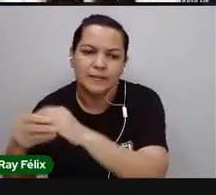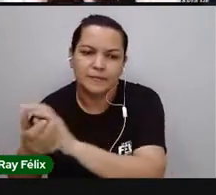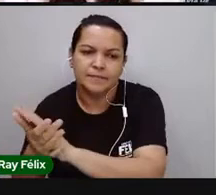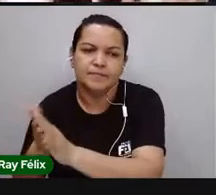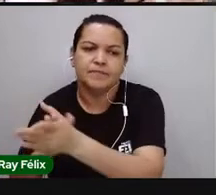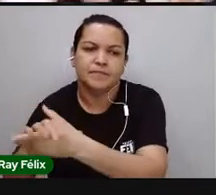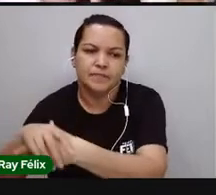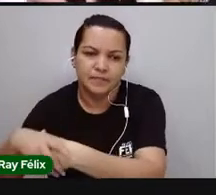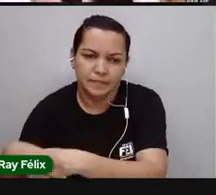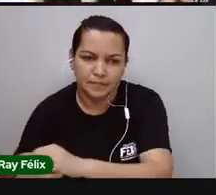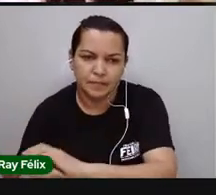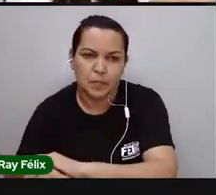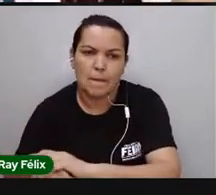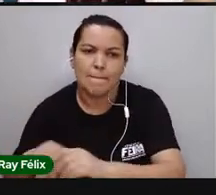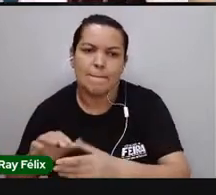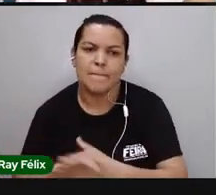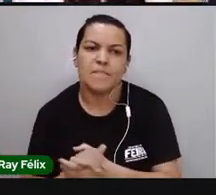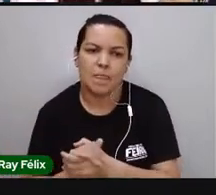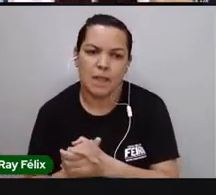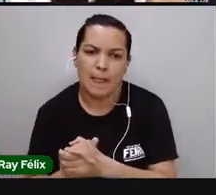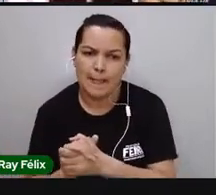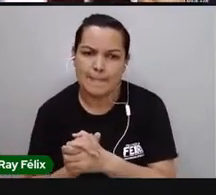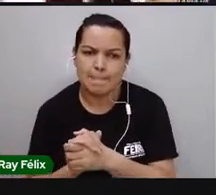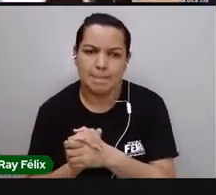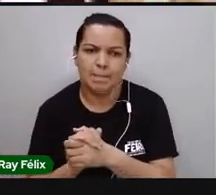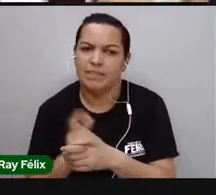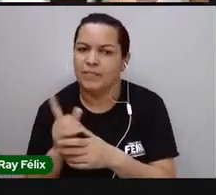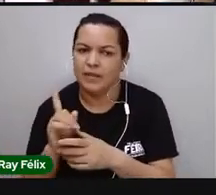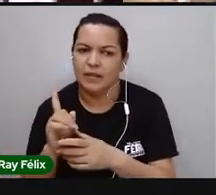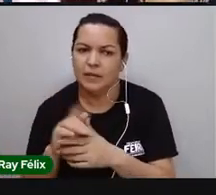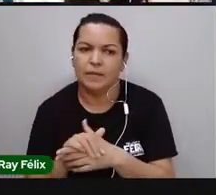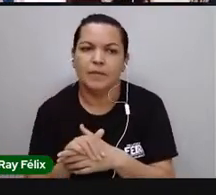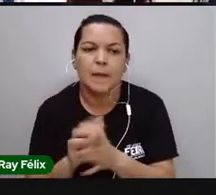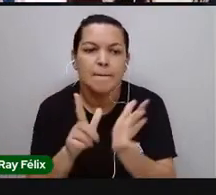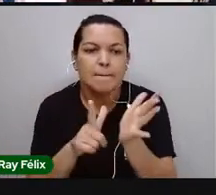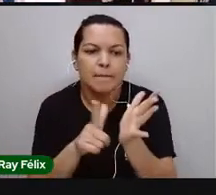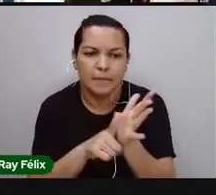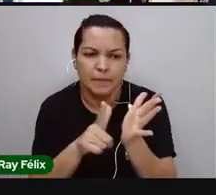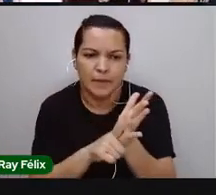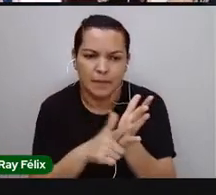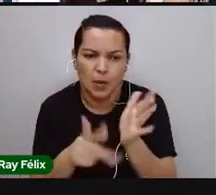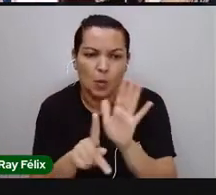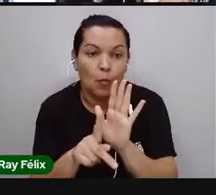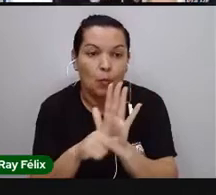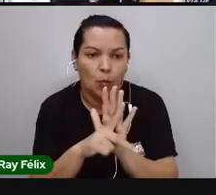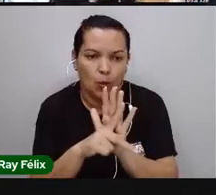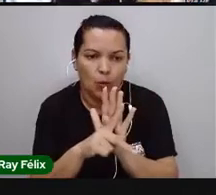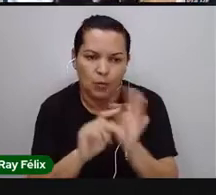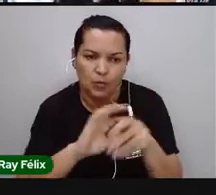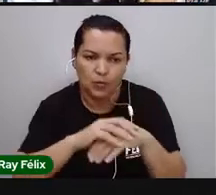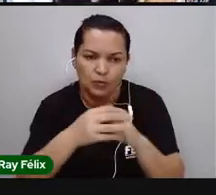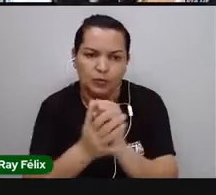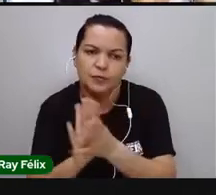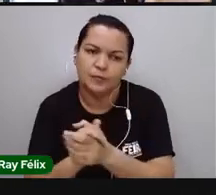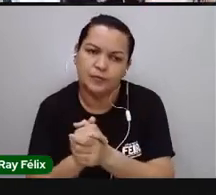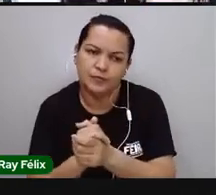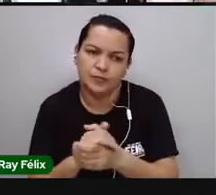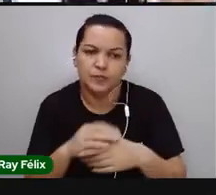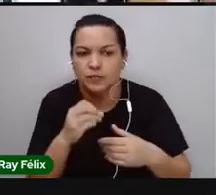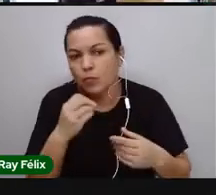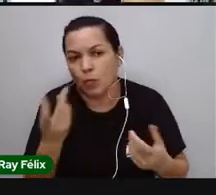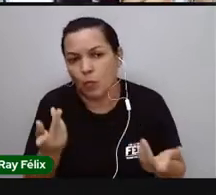o que eu tenho que fazer? Eu seco com a toalha que esteja lá? Não, seque com papel toalha, ok? Ou então,